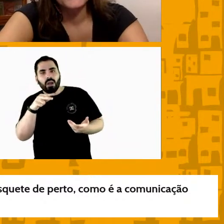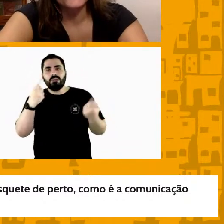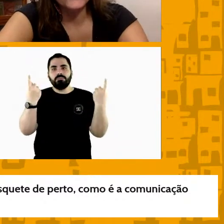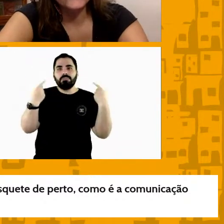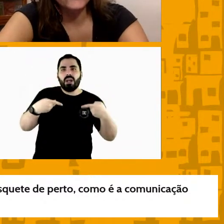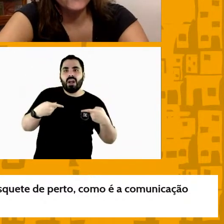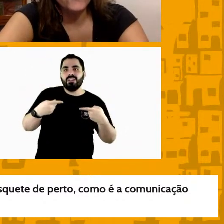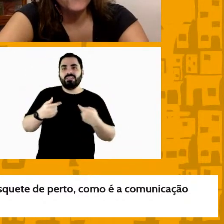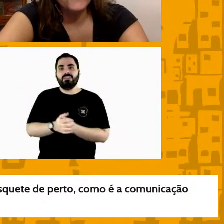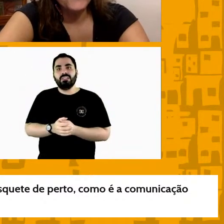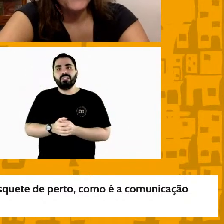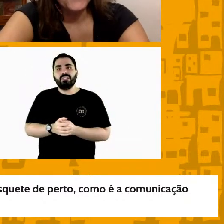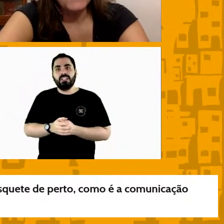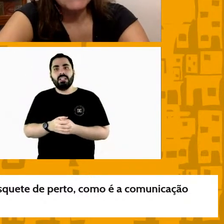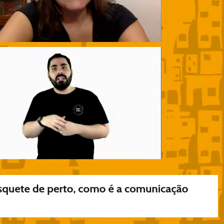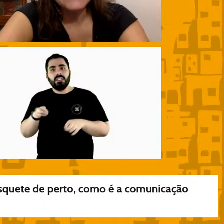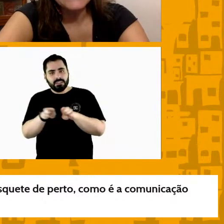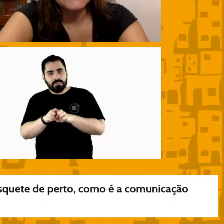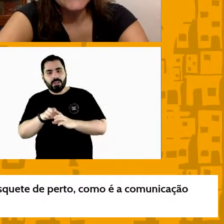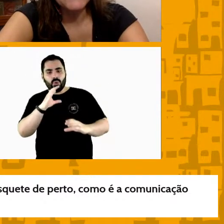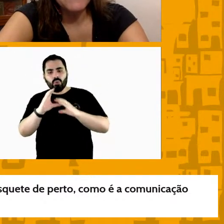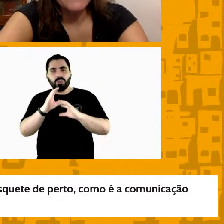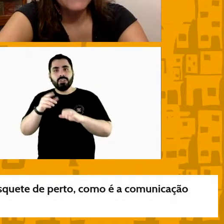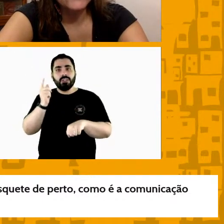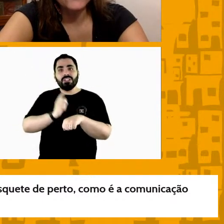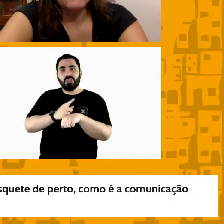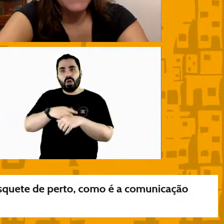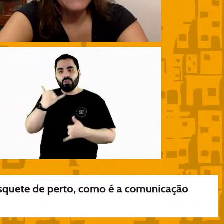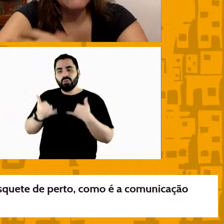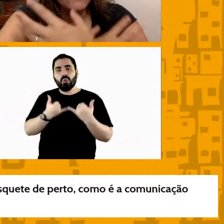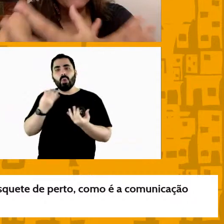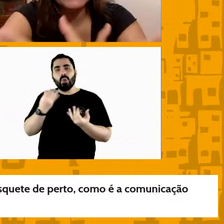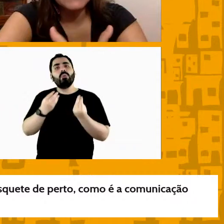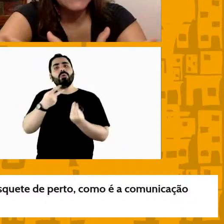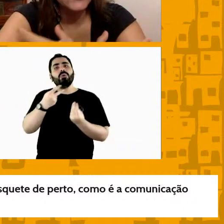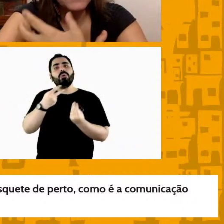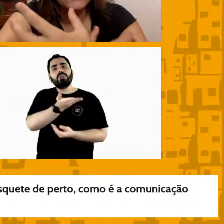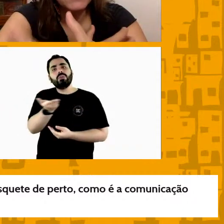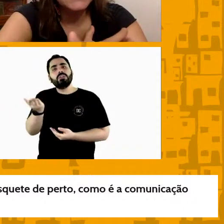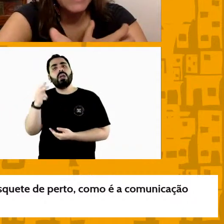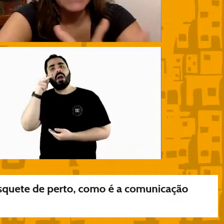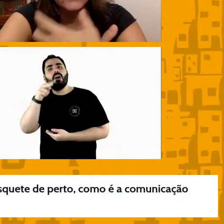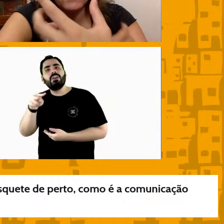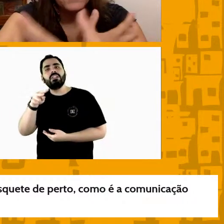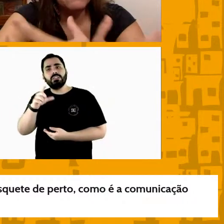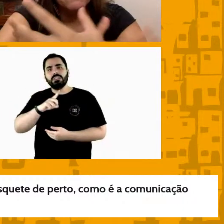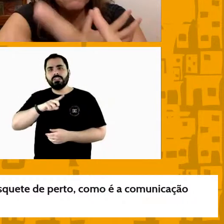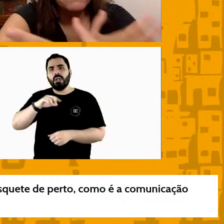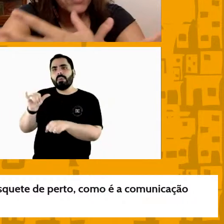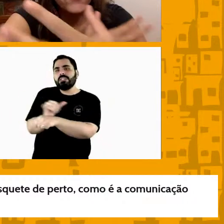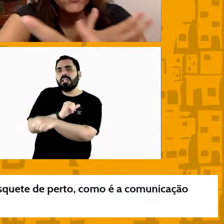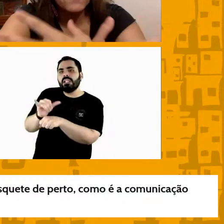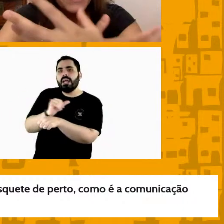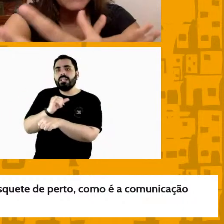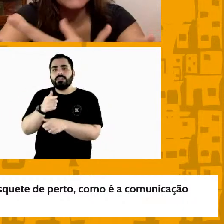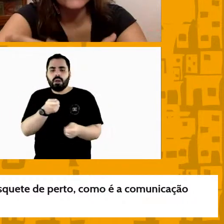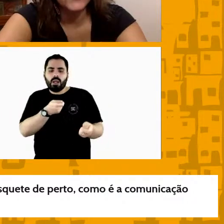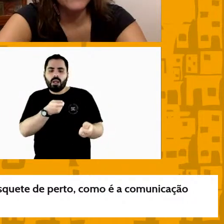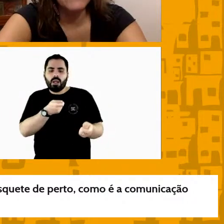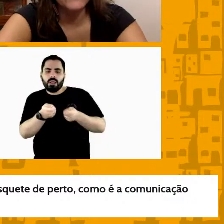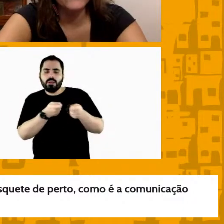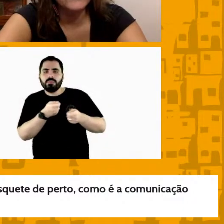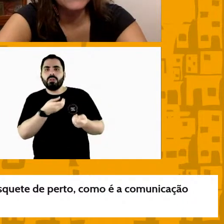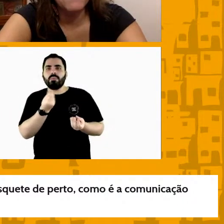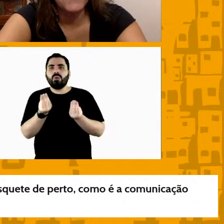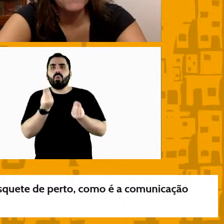energeticamente durante o jogo como é que vocês tem isso tem alguma estratégia para administrar isso para construir uma